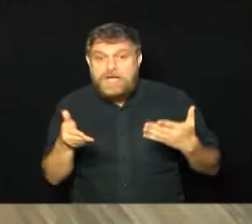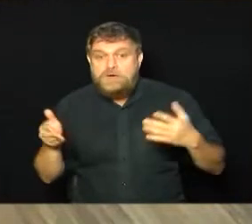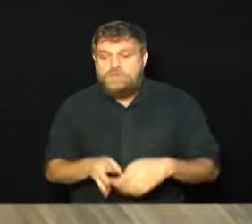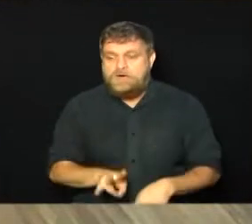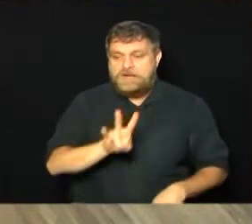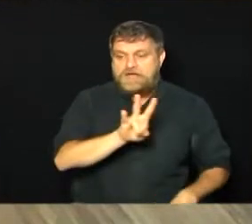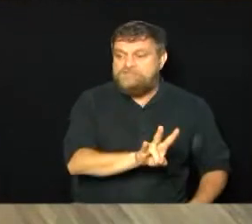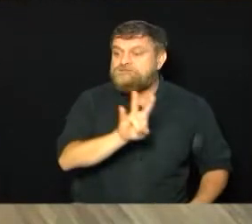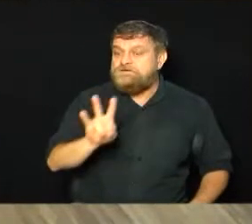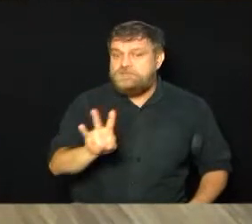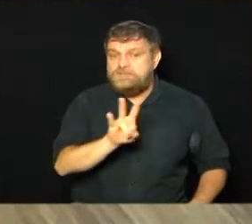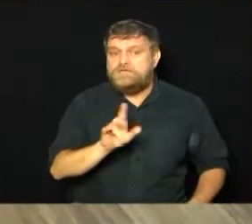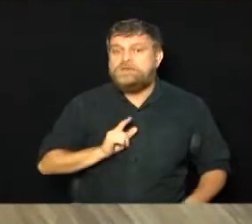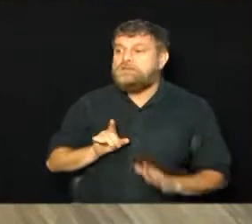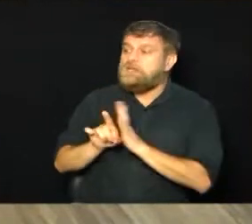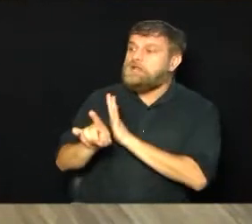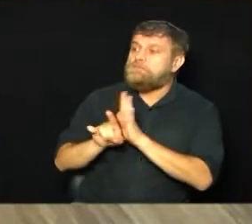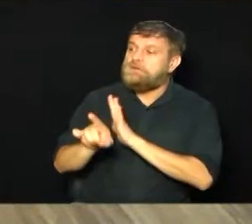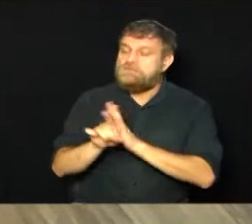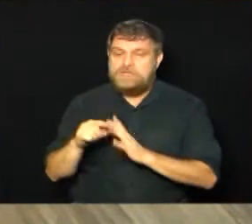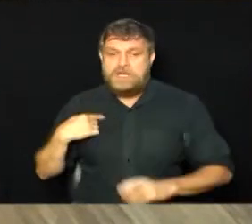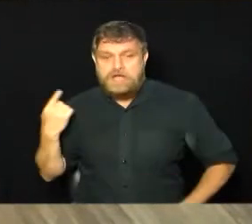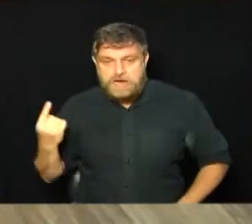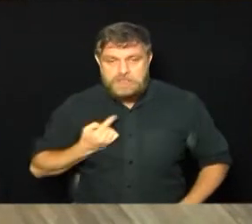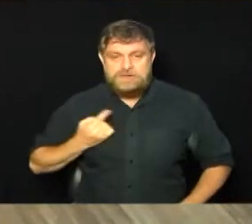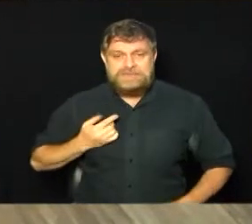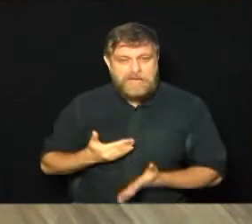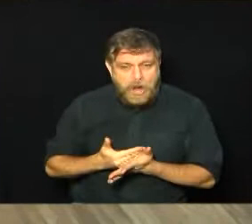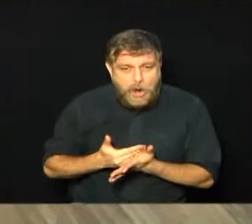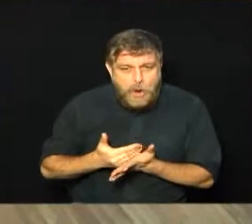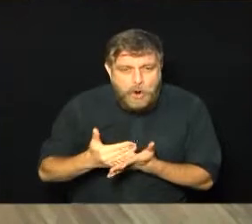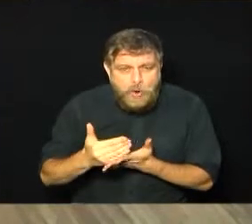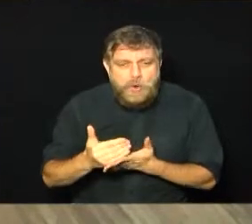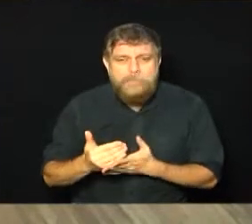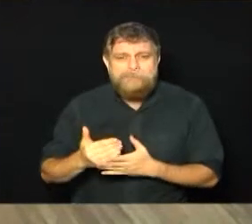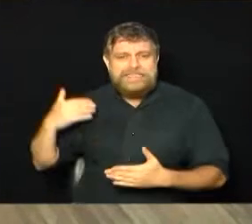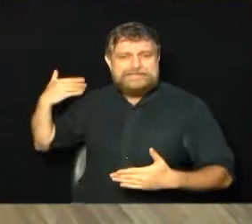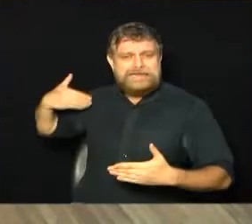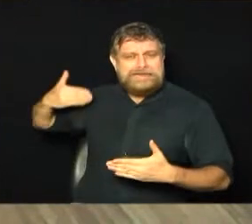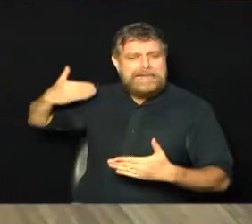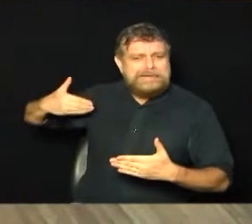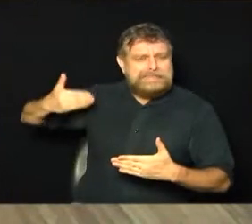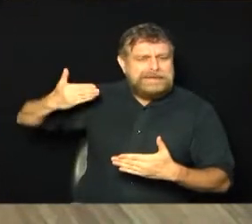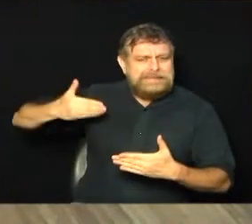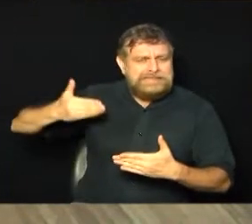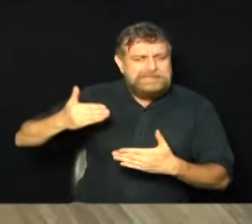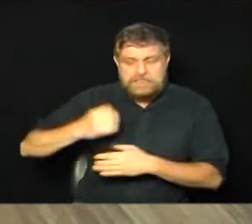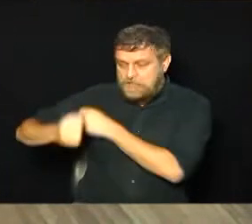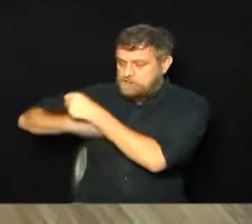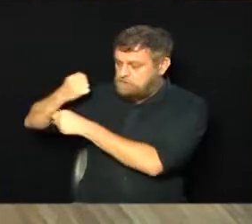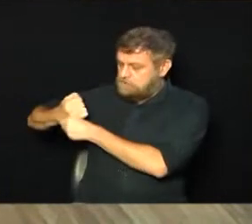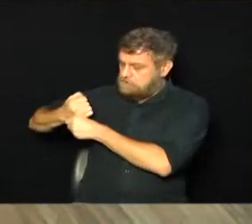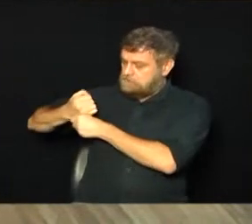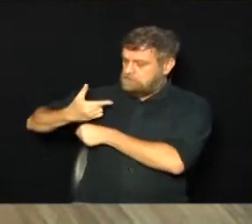aquele acompanhamento que a gente tem feito desde o início da Covid-19, no início de 2020,